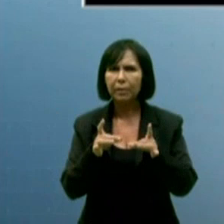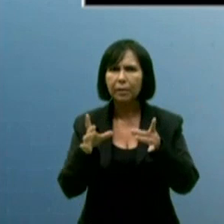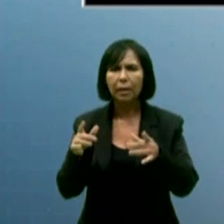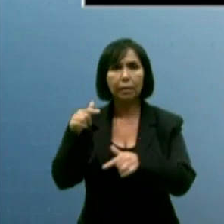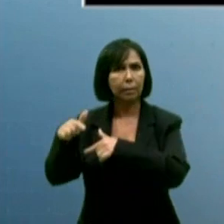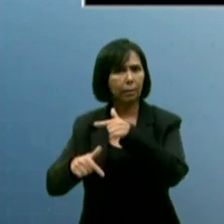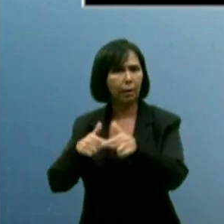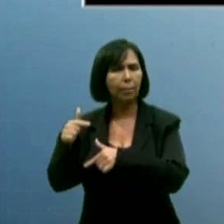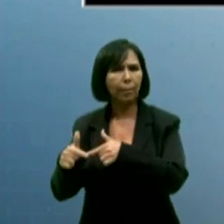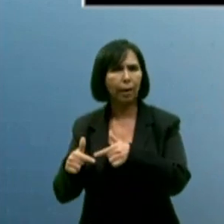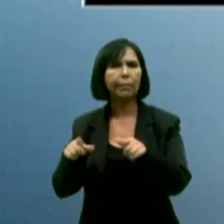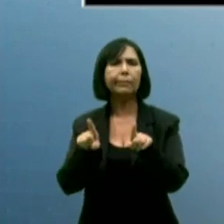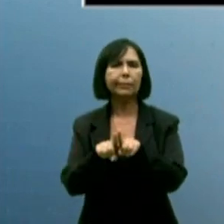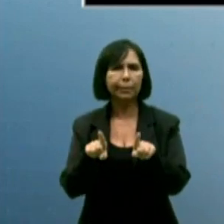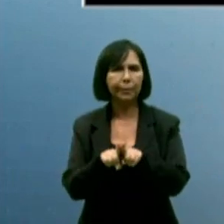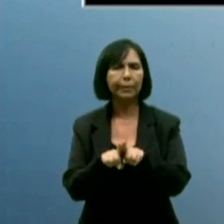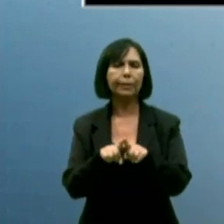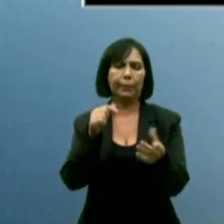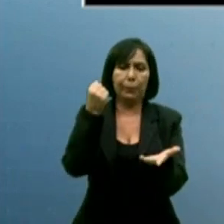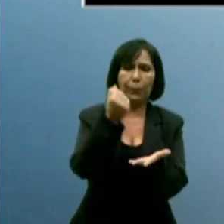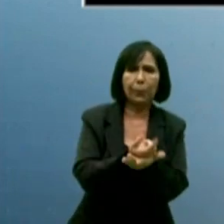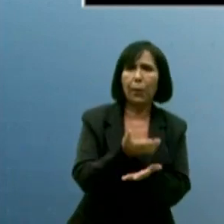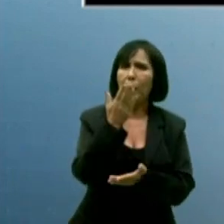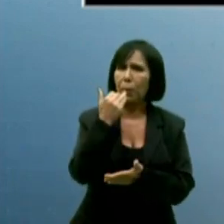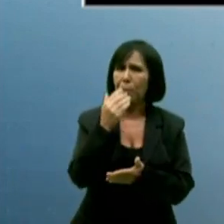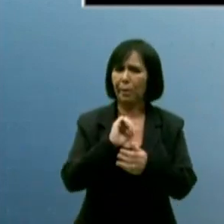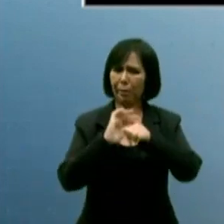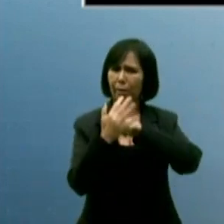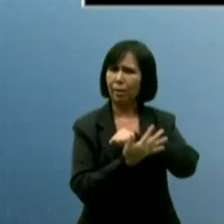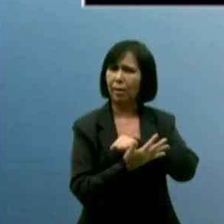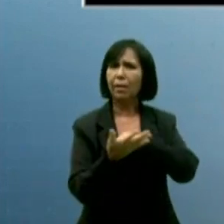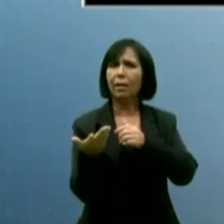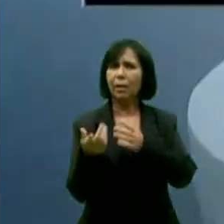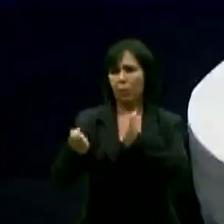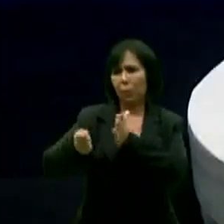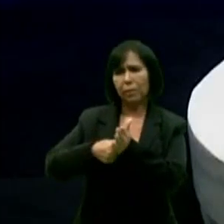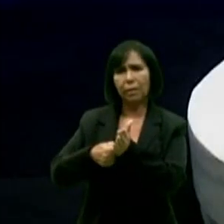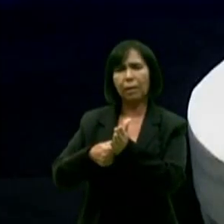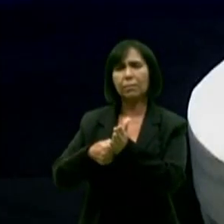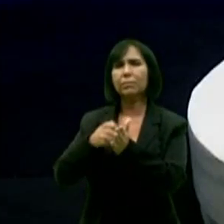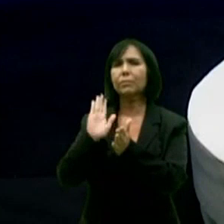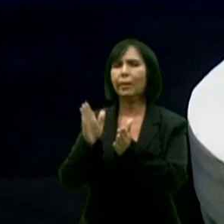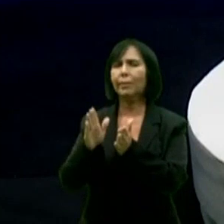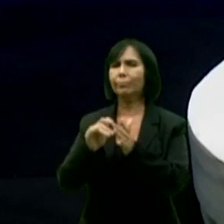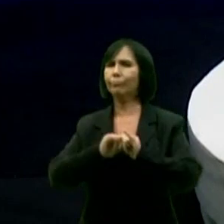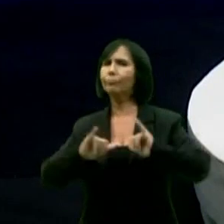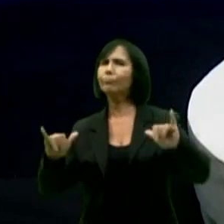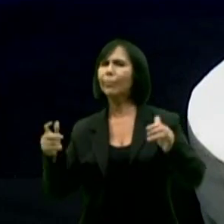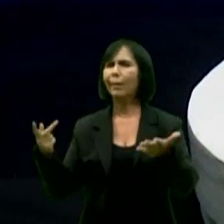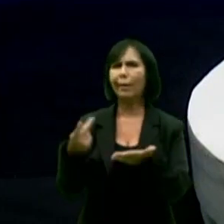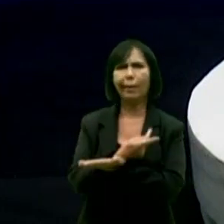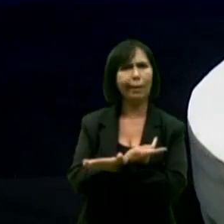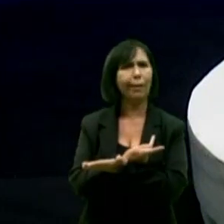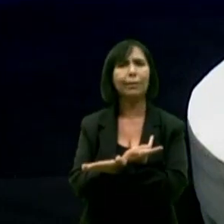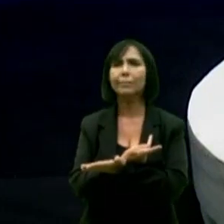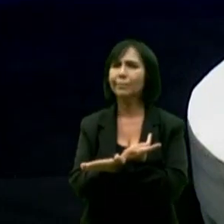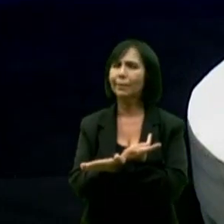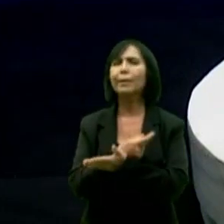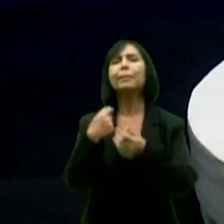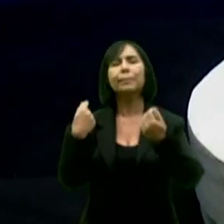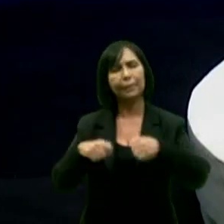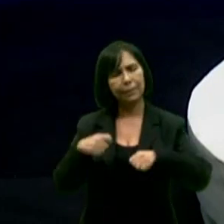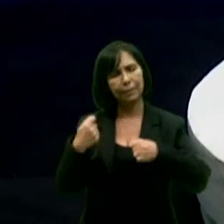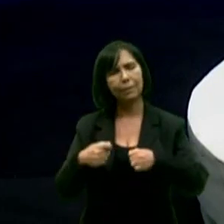escândalo também de compra de alimentos durante a pandemia, dos contratos emergenciais. Enfim, a gente vai dar competitividade e dar segurança alimentar